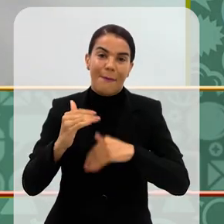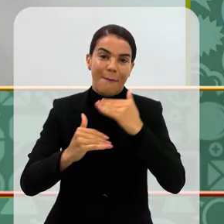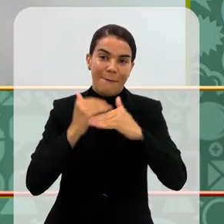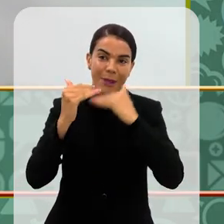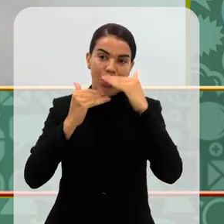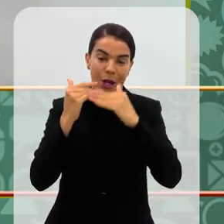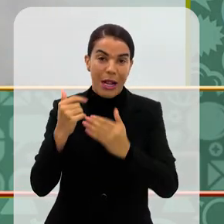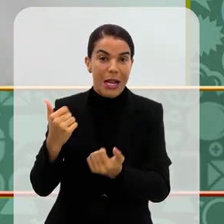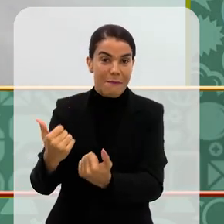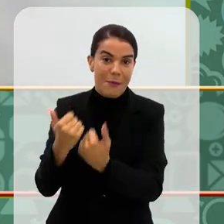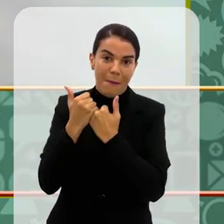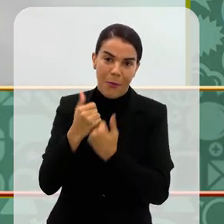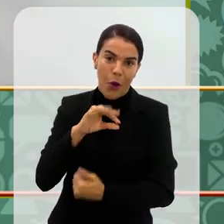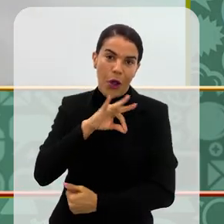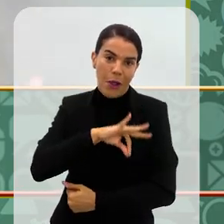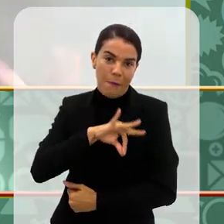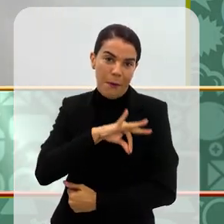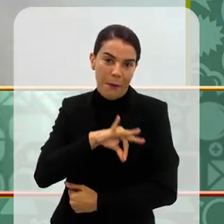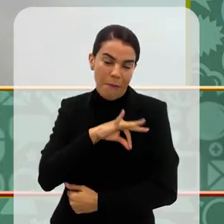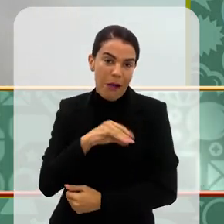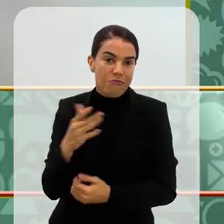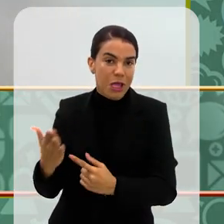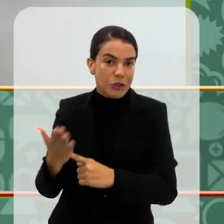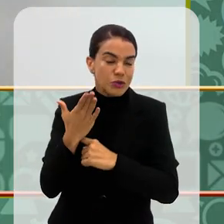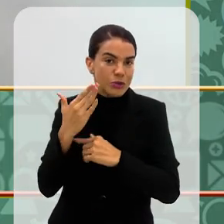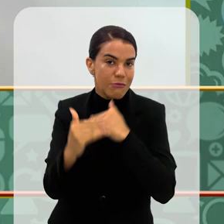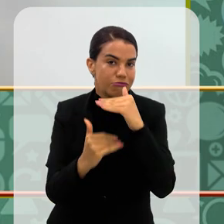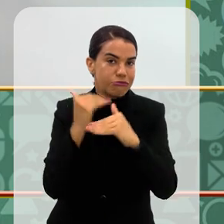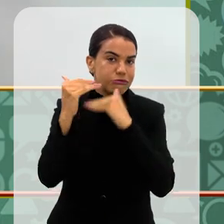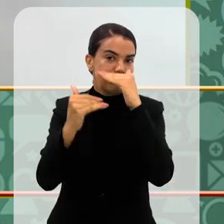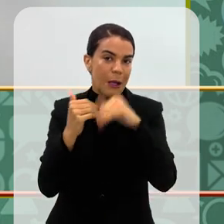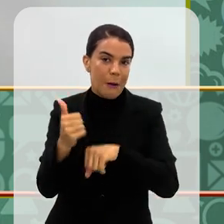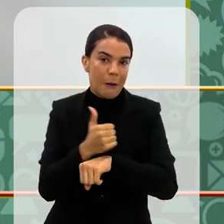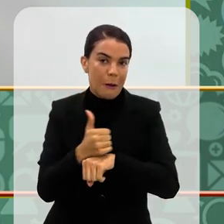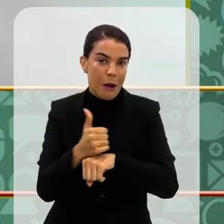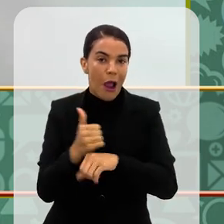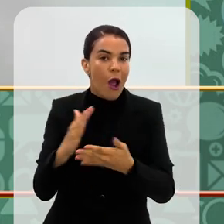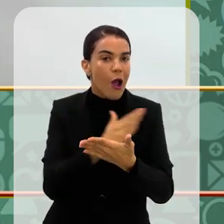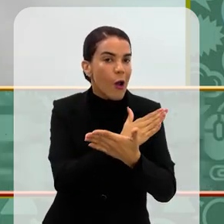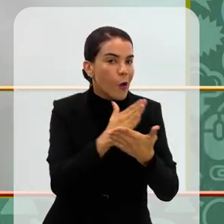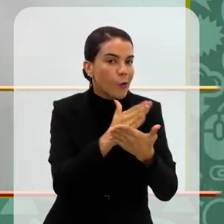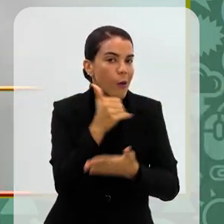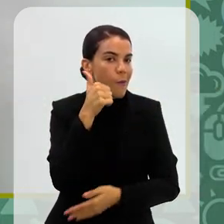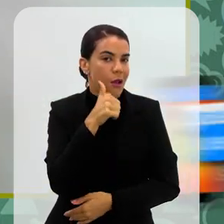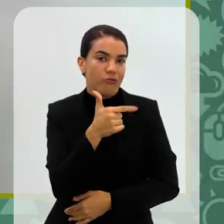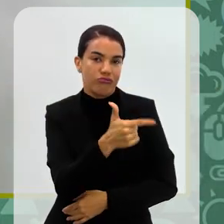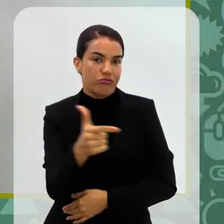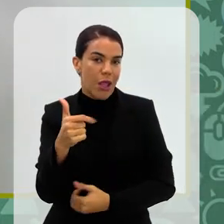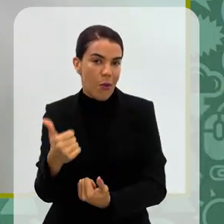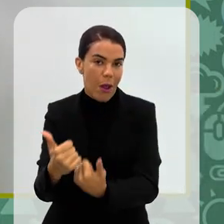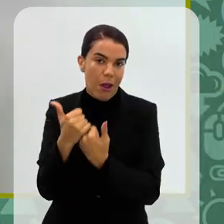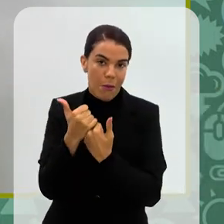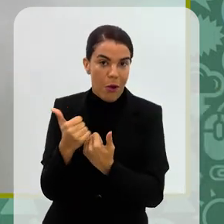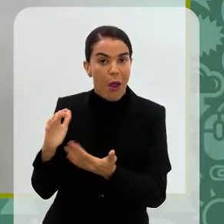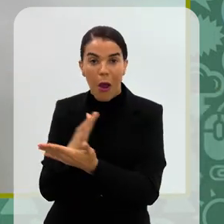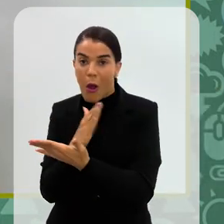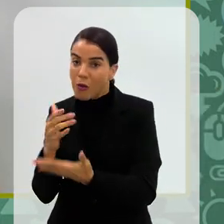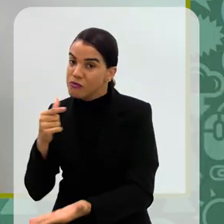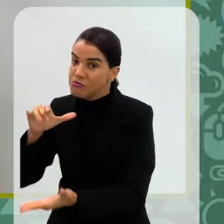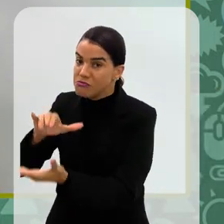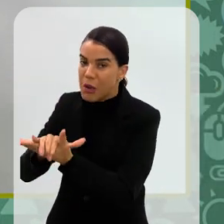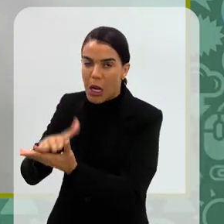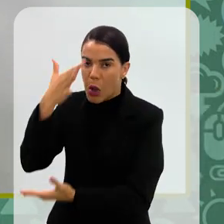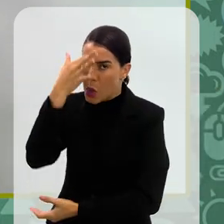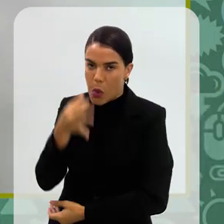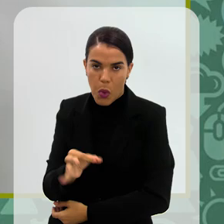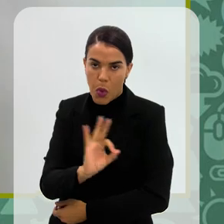claramente. Então, ele apoia bastante financeiramente, o me ajuda a construir aí minha carreira. E eu sei que muitas mulheres não têm esse apoio. Muitos parceiros, provavelmente, não vão